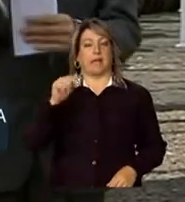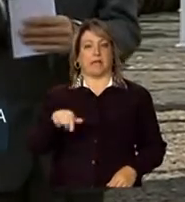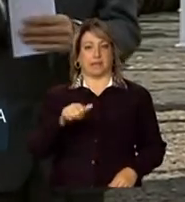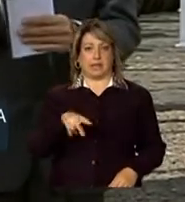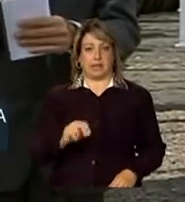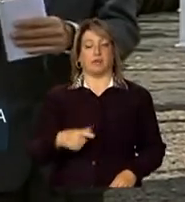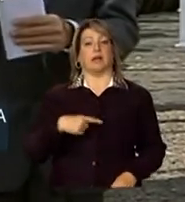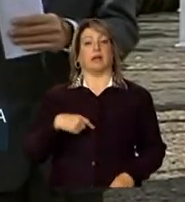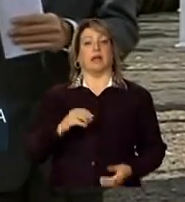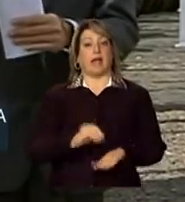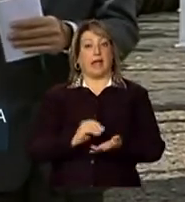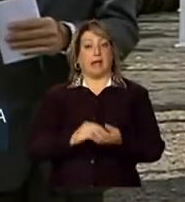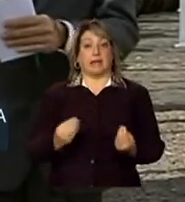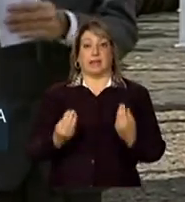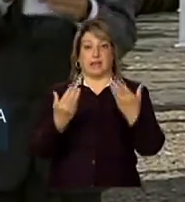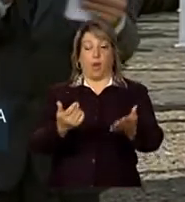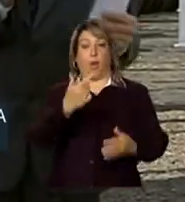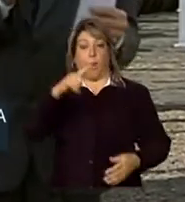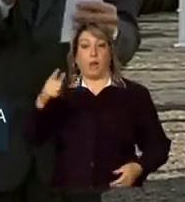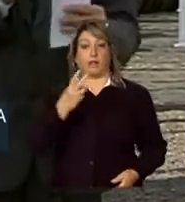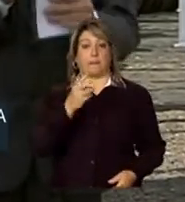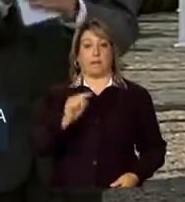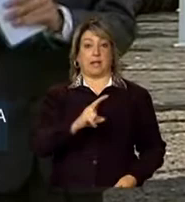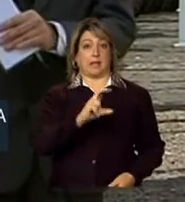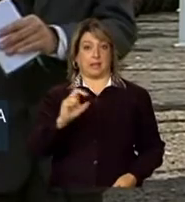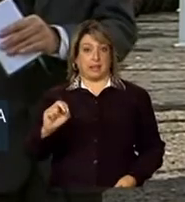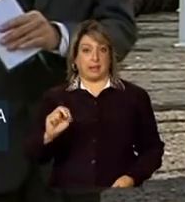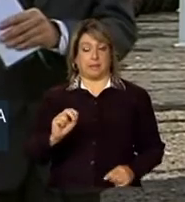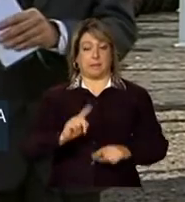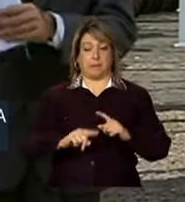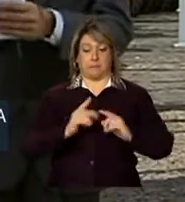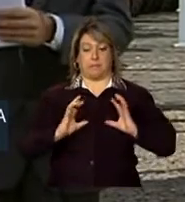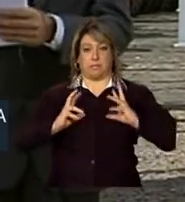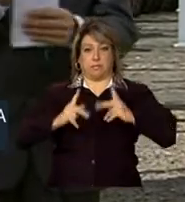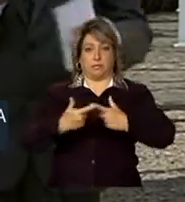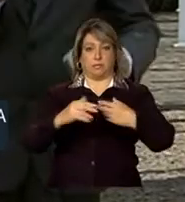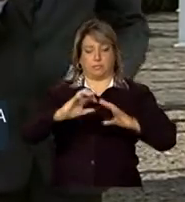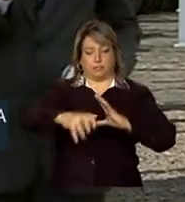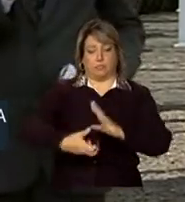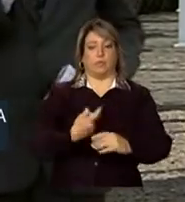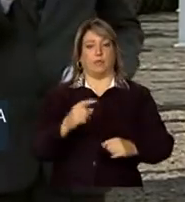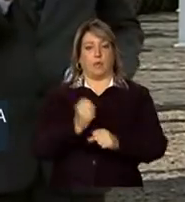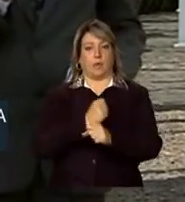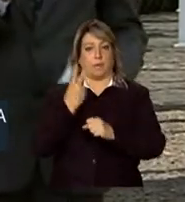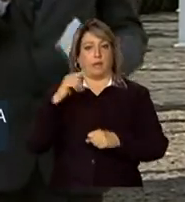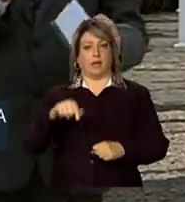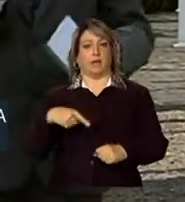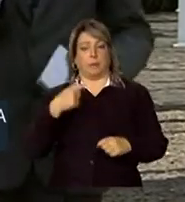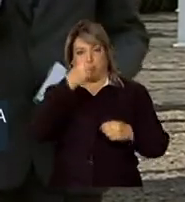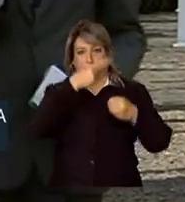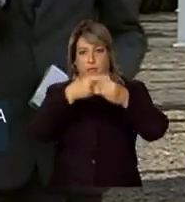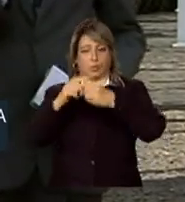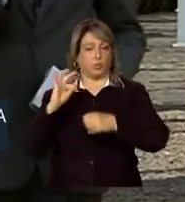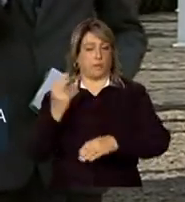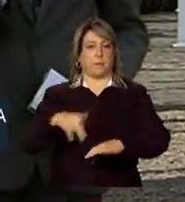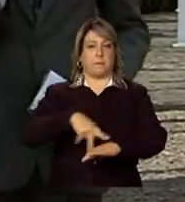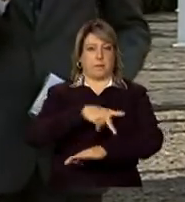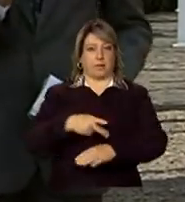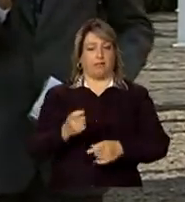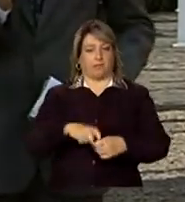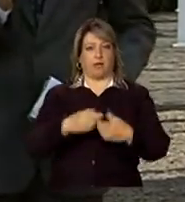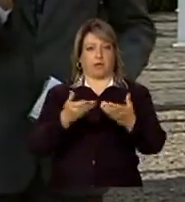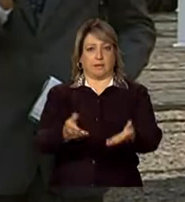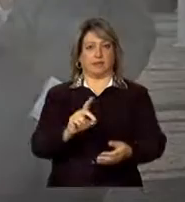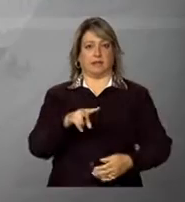que ainda sejam entregues outras 3.500 máquinas para municípios em todo o país. Voltamos com você no estúdio,